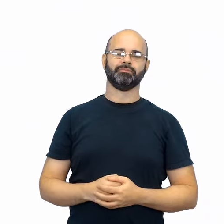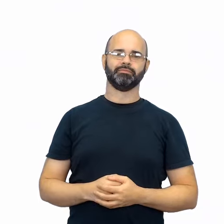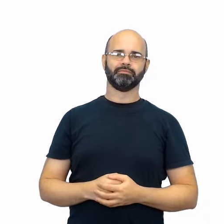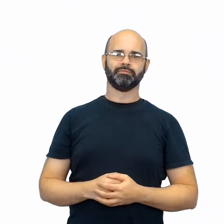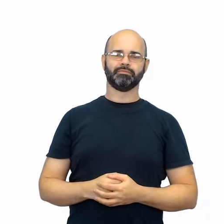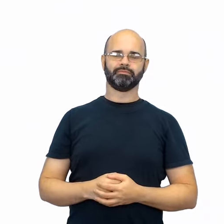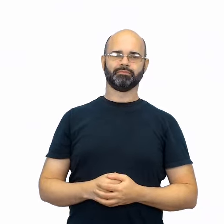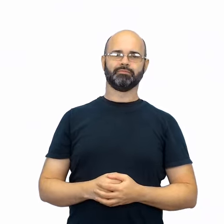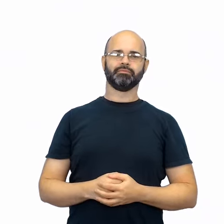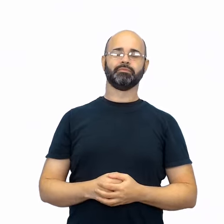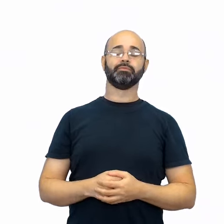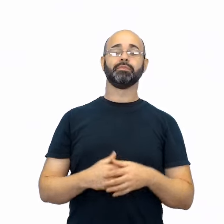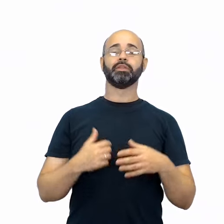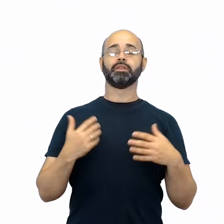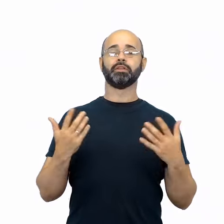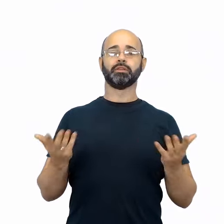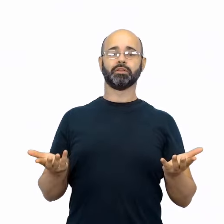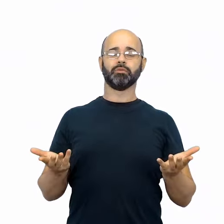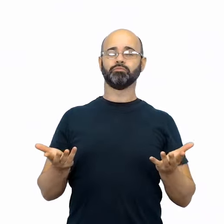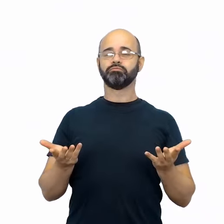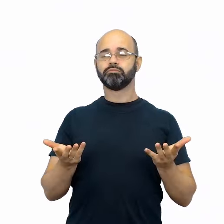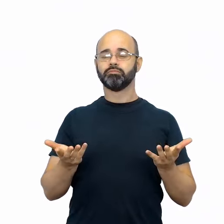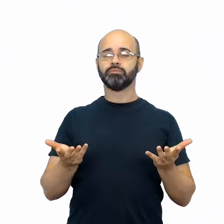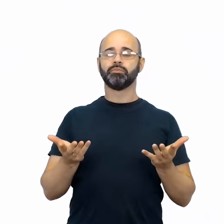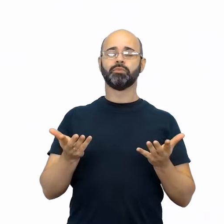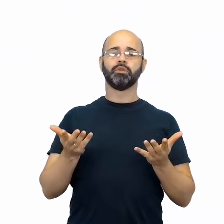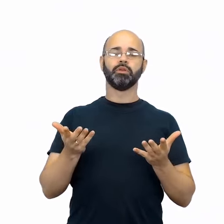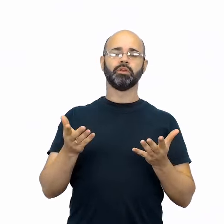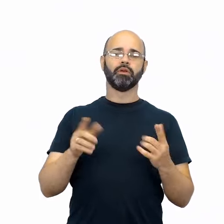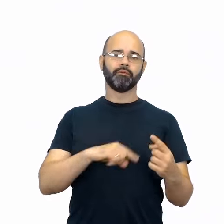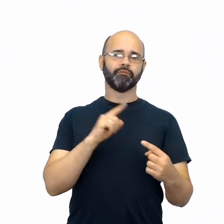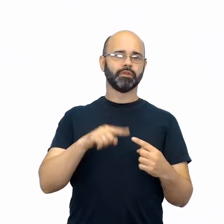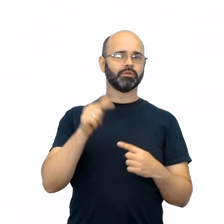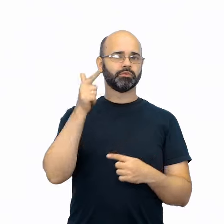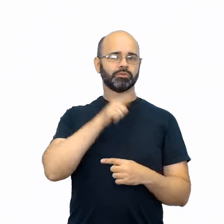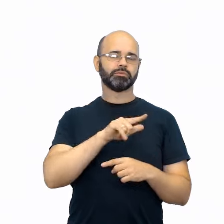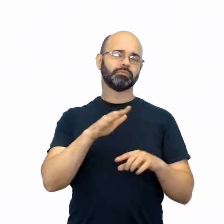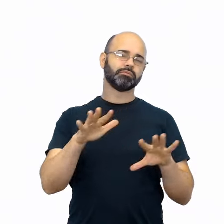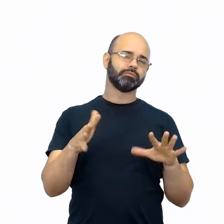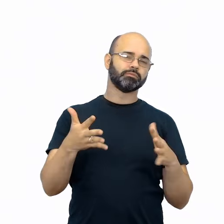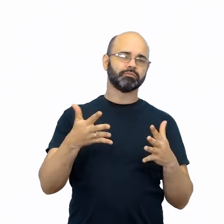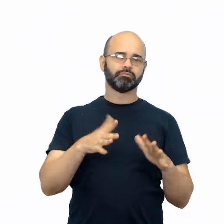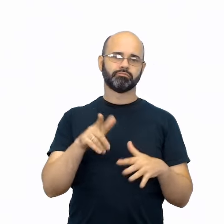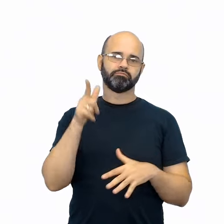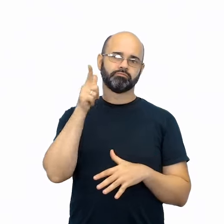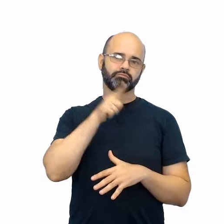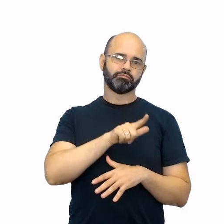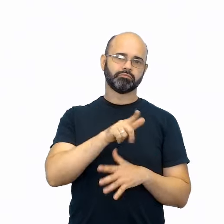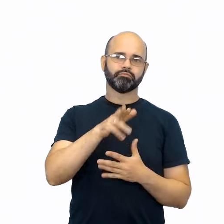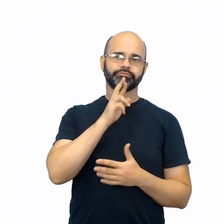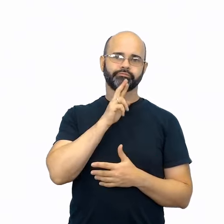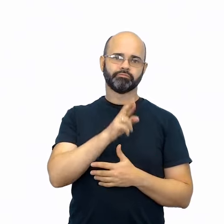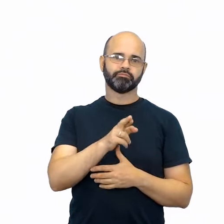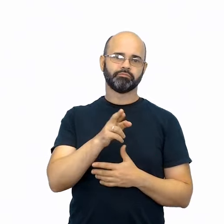finalidades serão atingidas de modo mais ou menos efetivo, dependendo da escolha mais ou menos